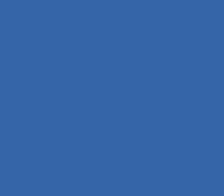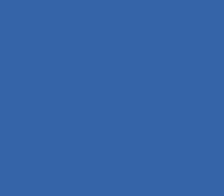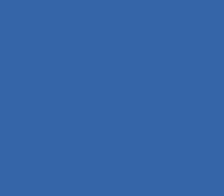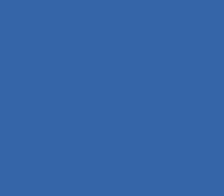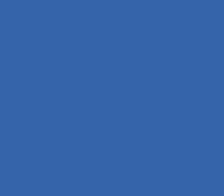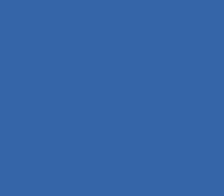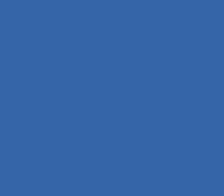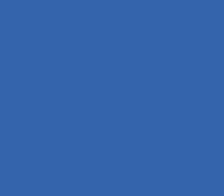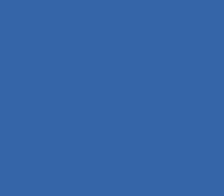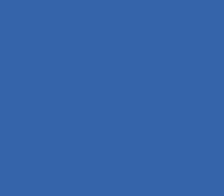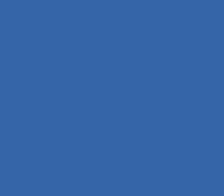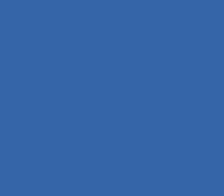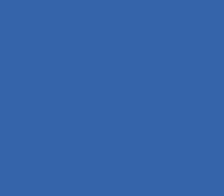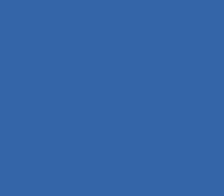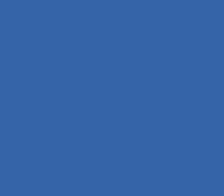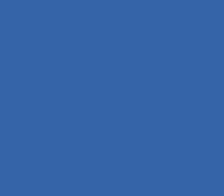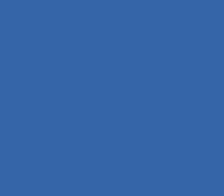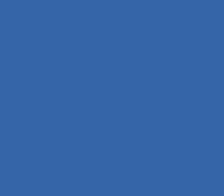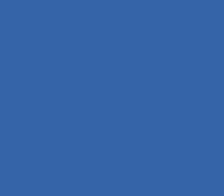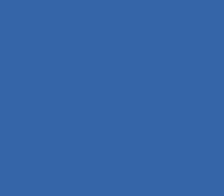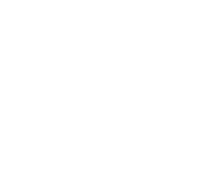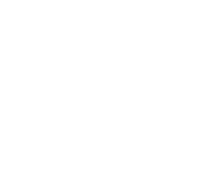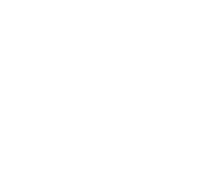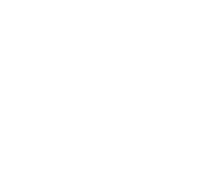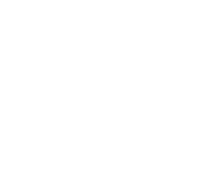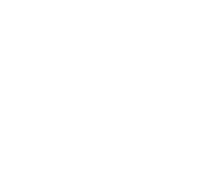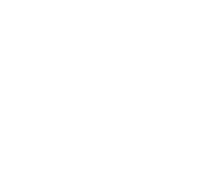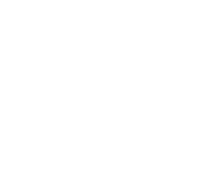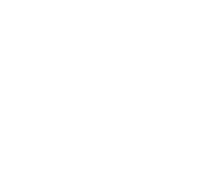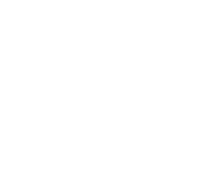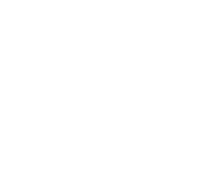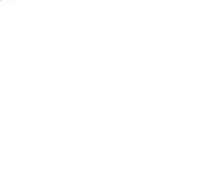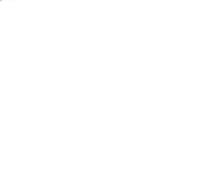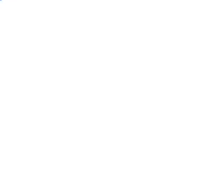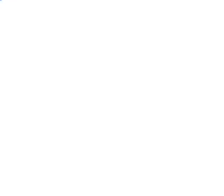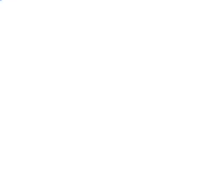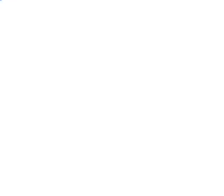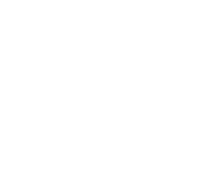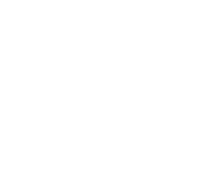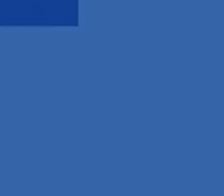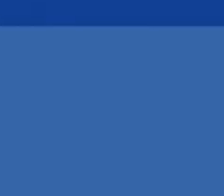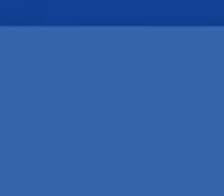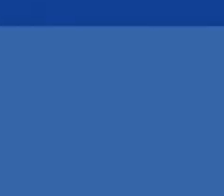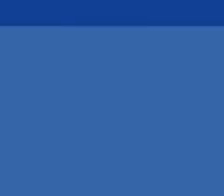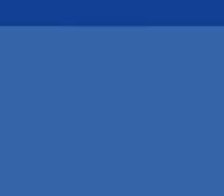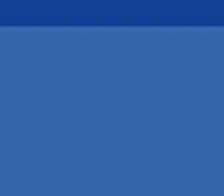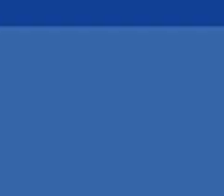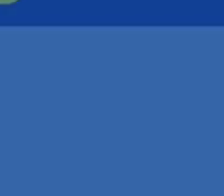Um novo tempo. É você quem faz. Acreditar, persistir,